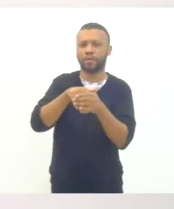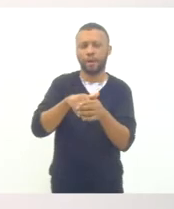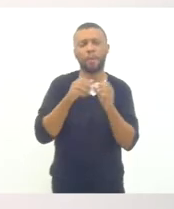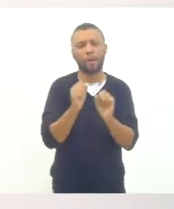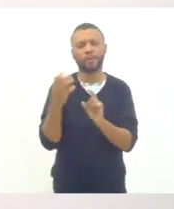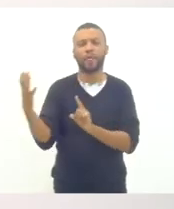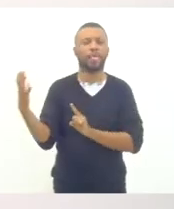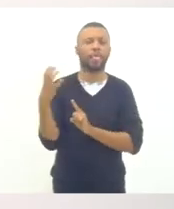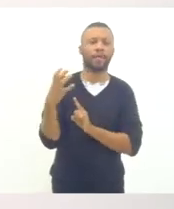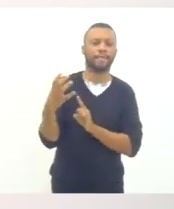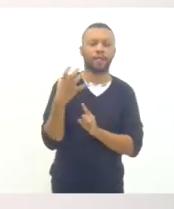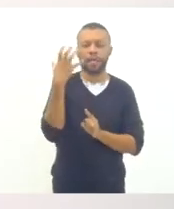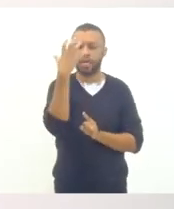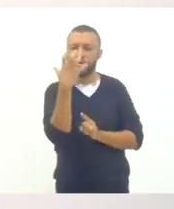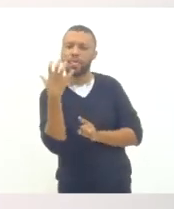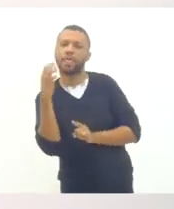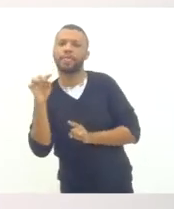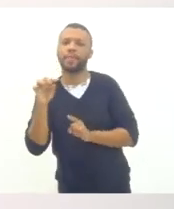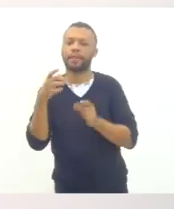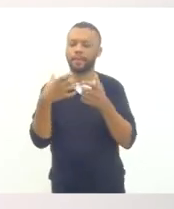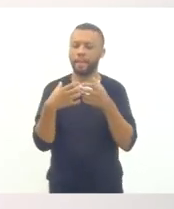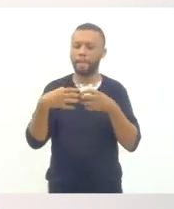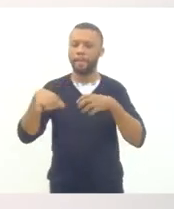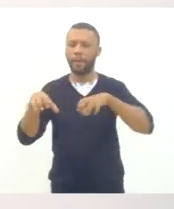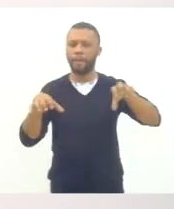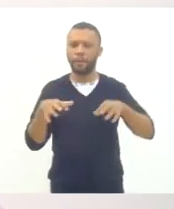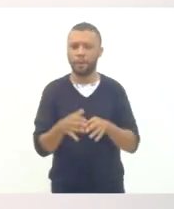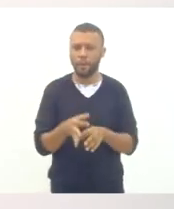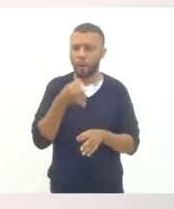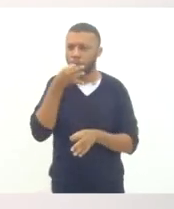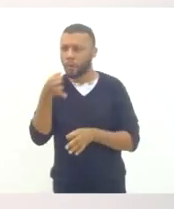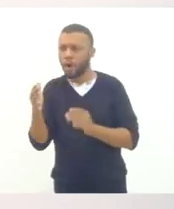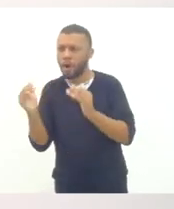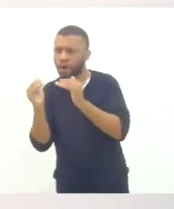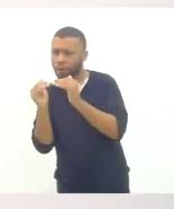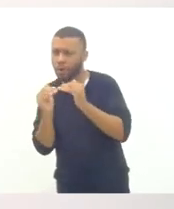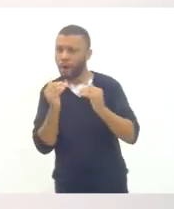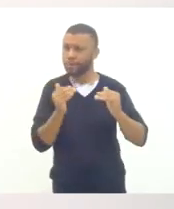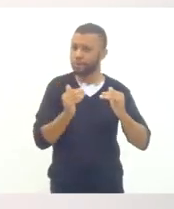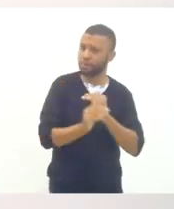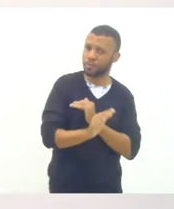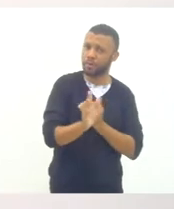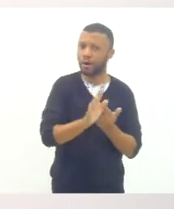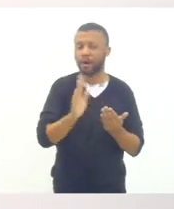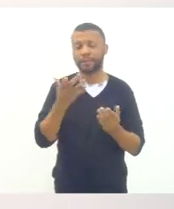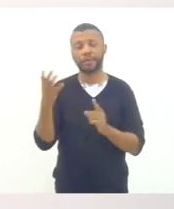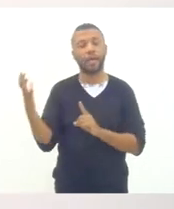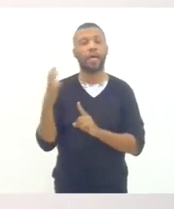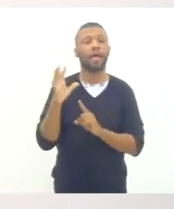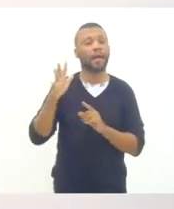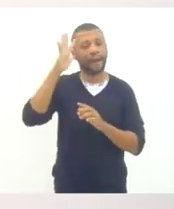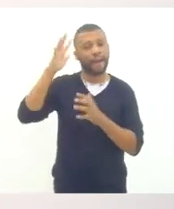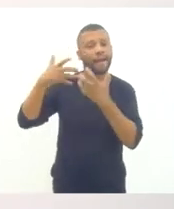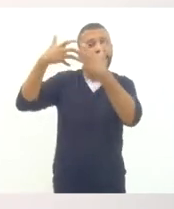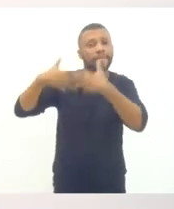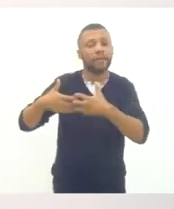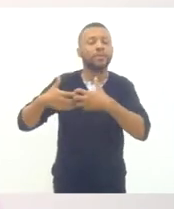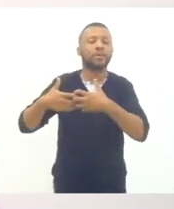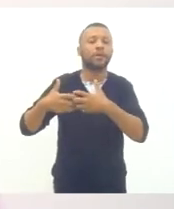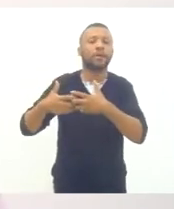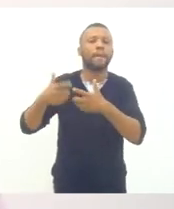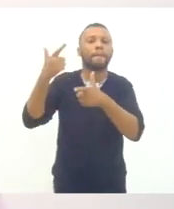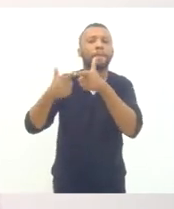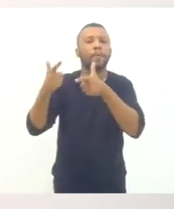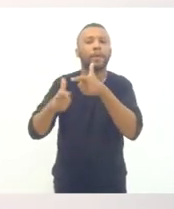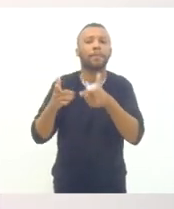a uma polarização de debates, etc., que não necessariamente reflitam questões reais que a gente